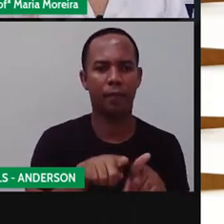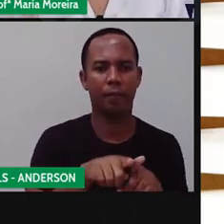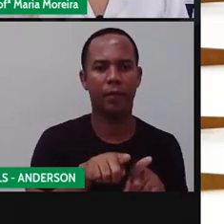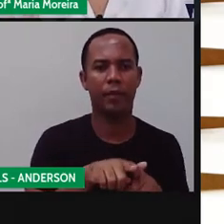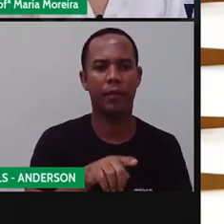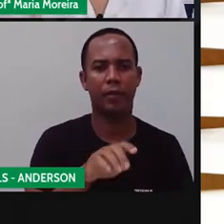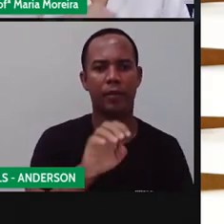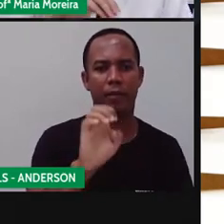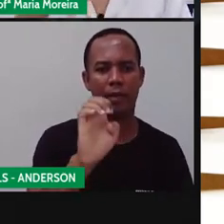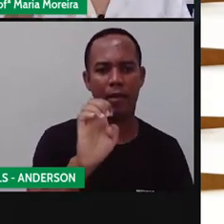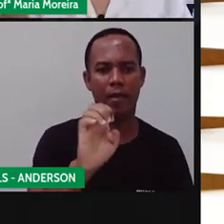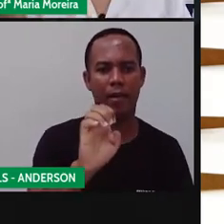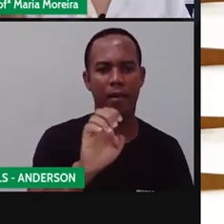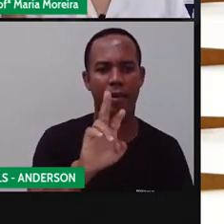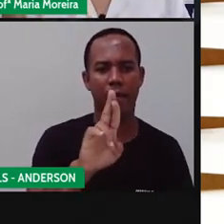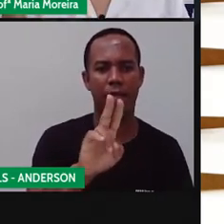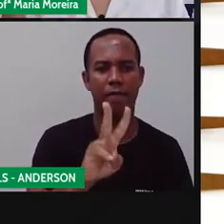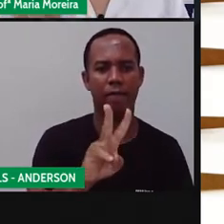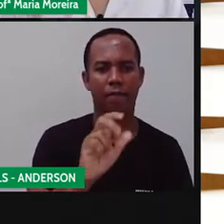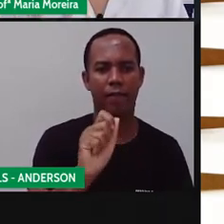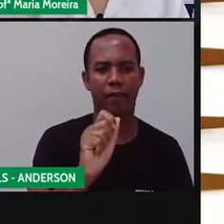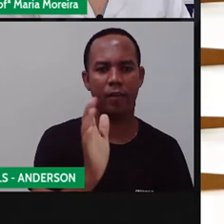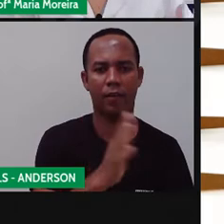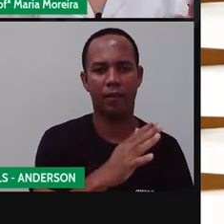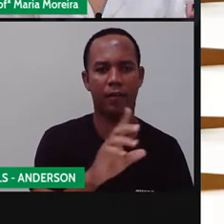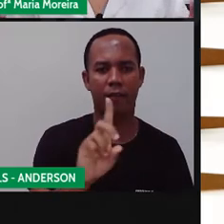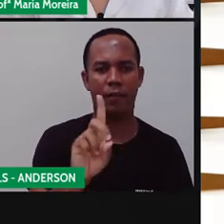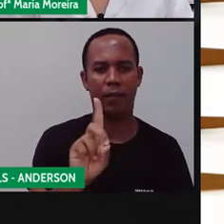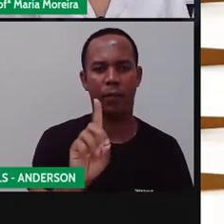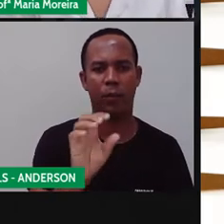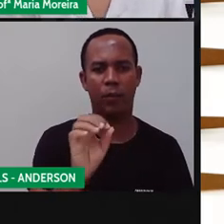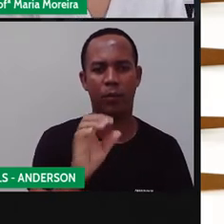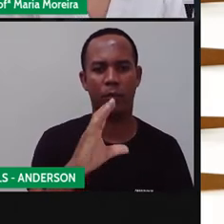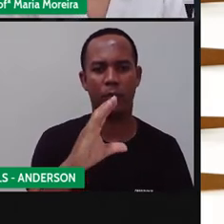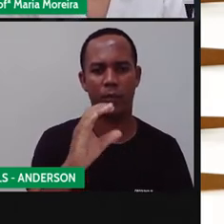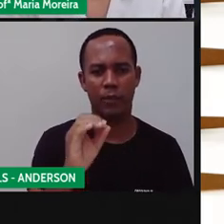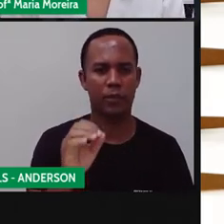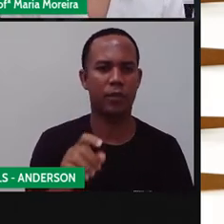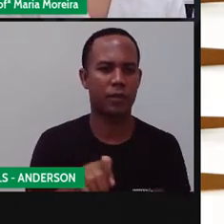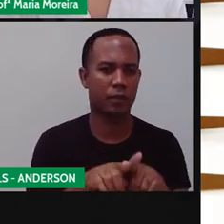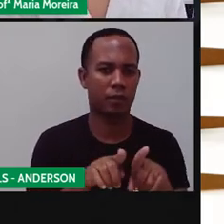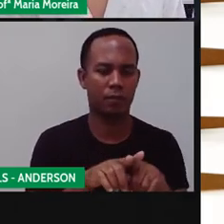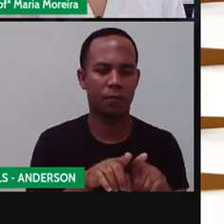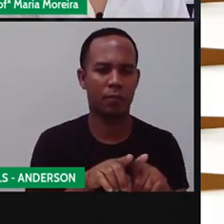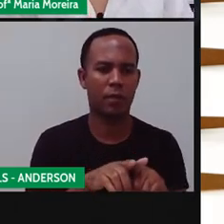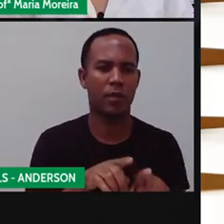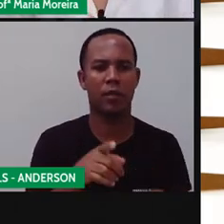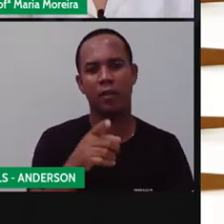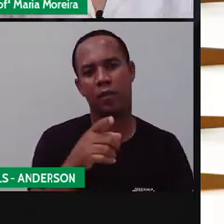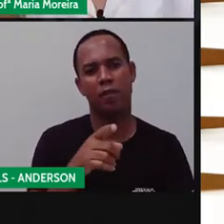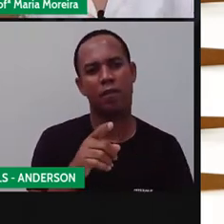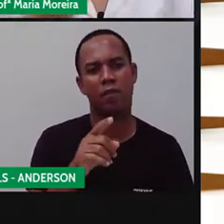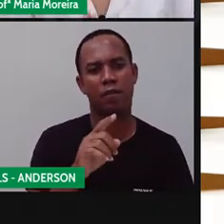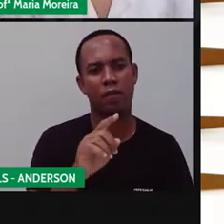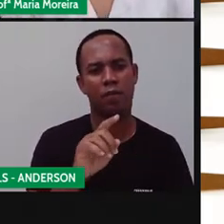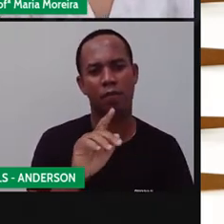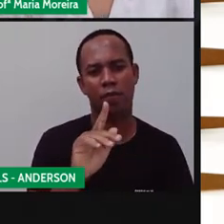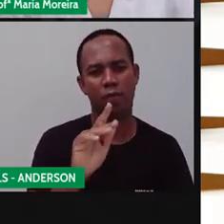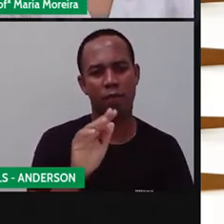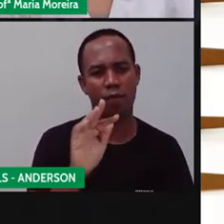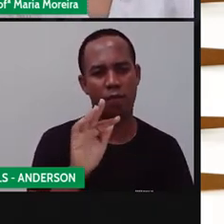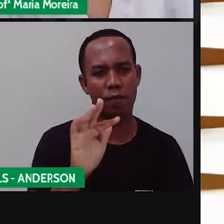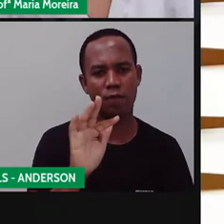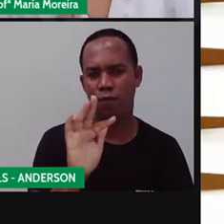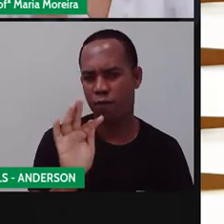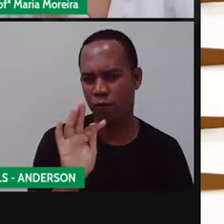Canela, que a gente põe geralmente em cima de mingau. Canjica, está chegando o tempo, viu, Anderson, por favor. Hortelã. Então, tudo isso aí